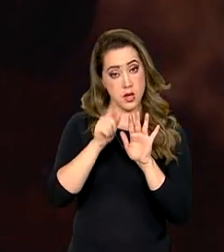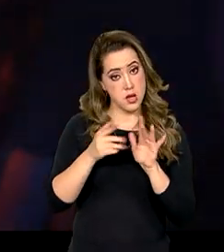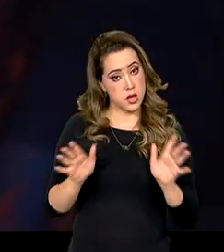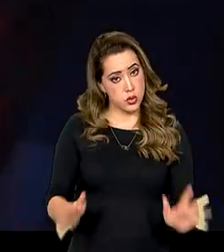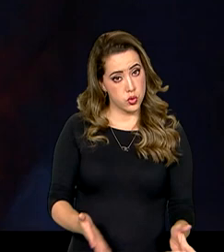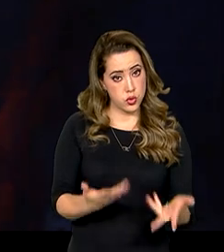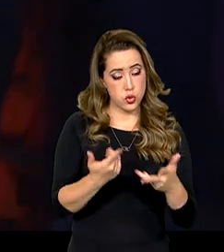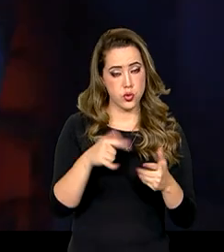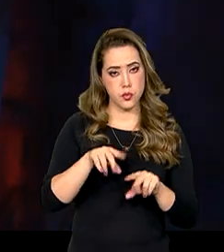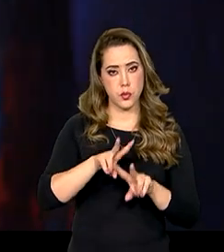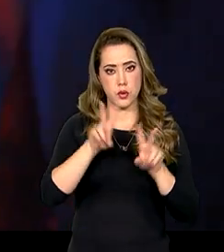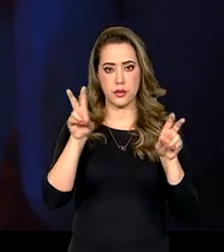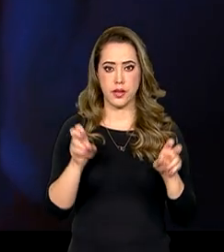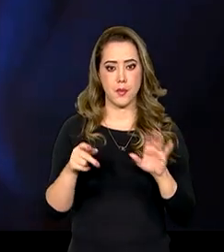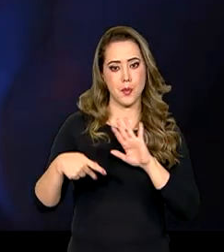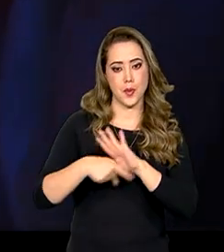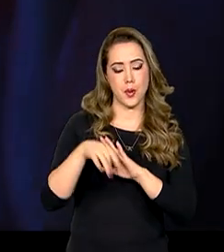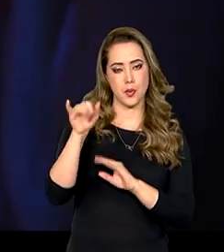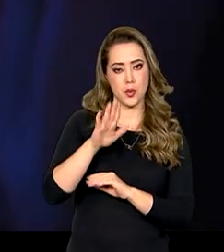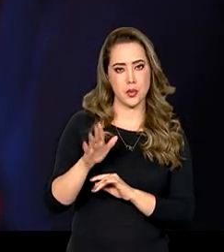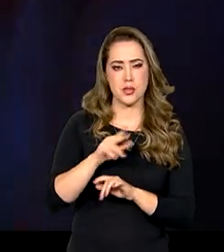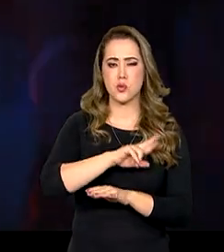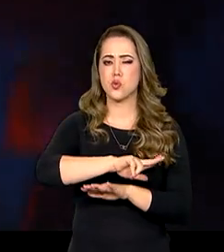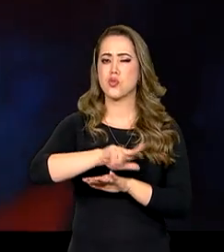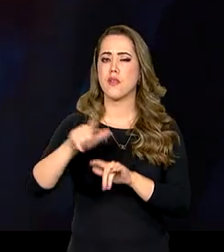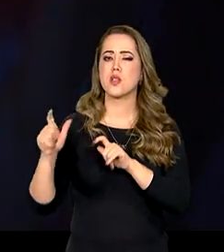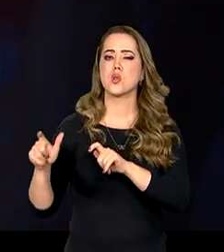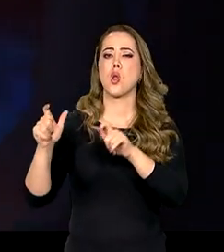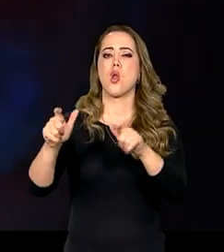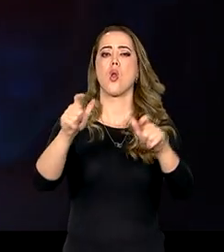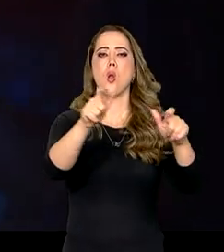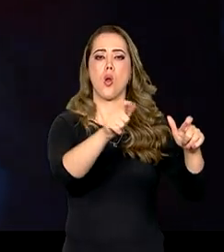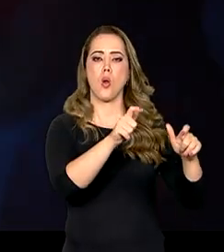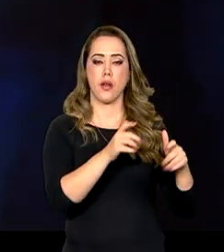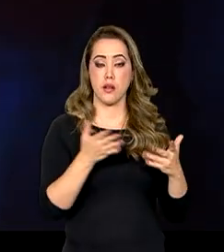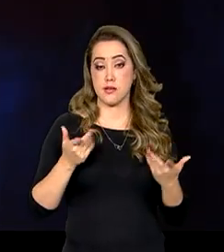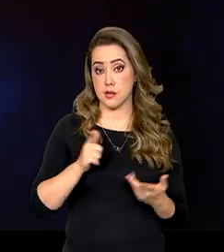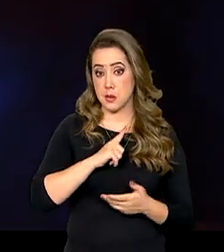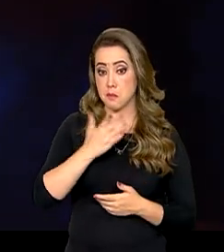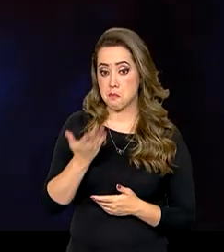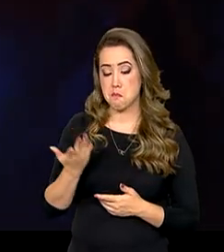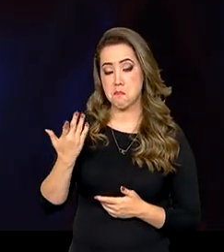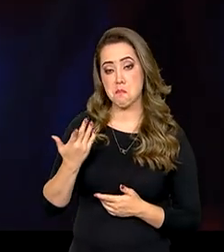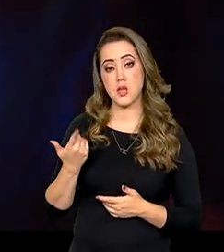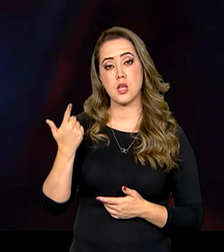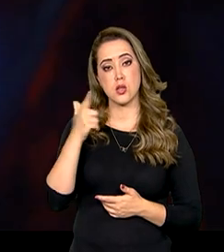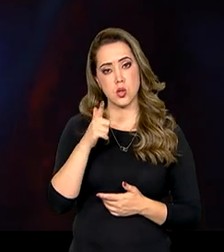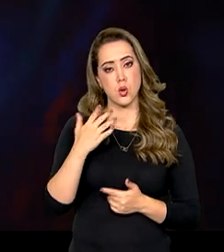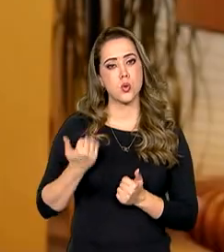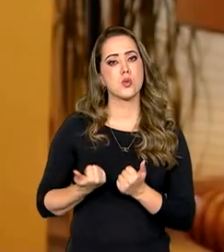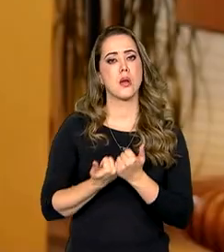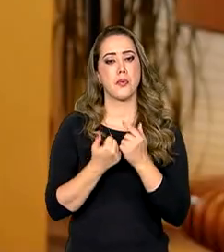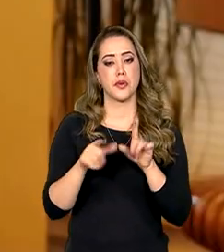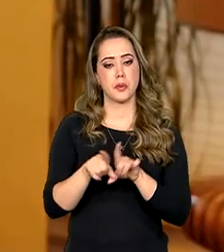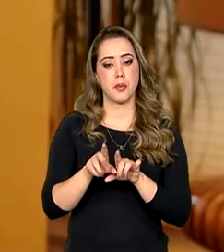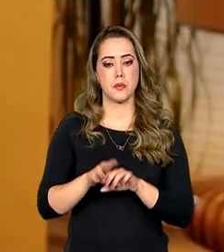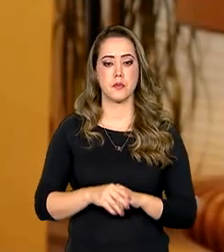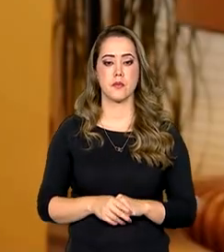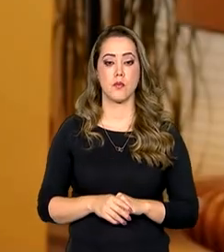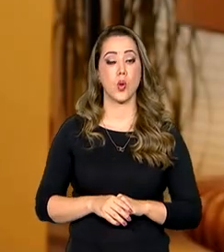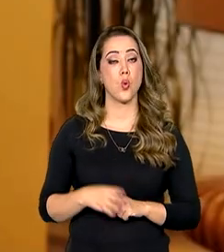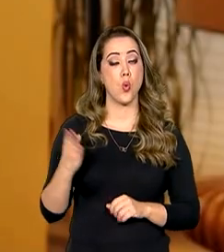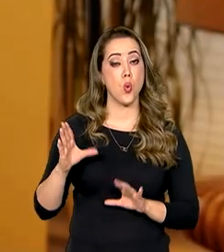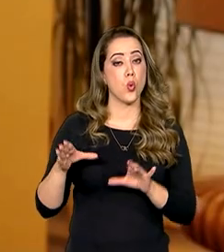presença do conteúdo brasileiro nos diversos segmentos de mercado, entre outras atribuições. O